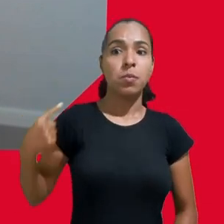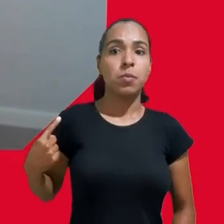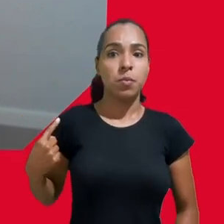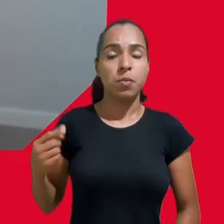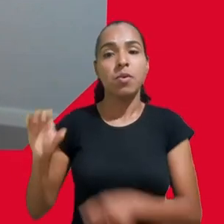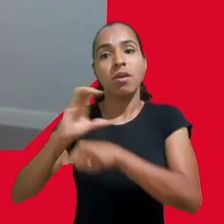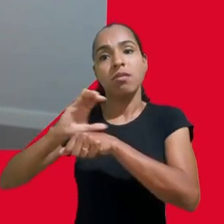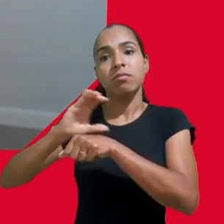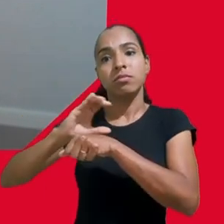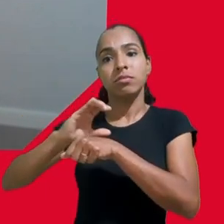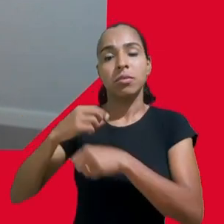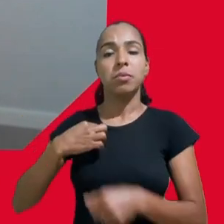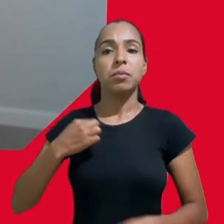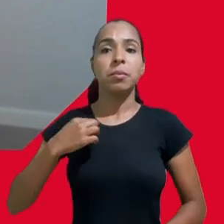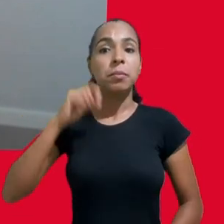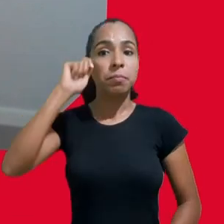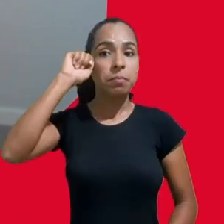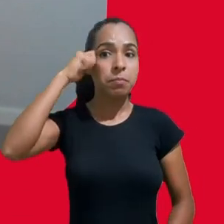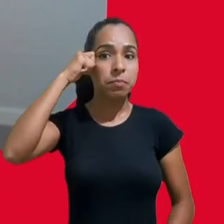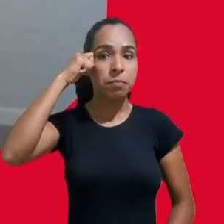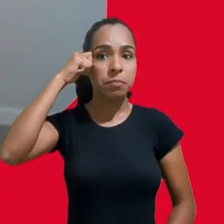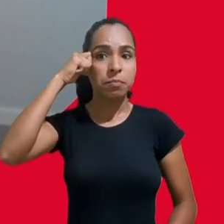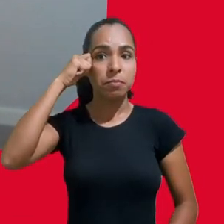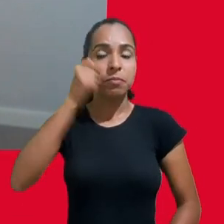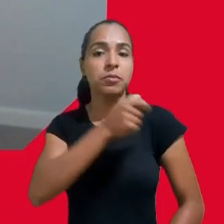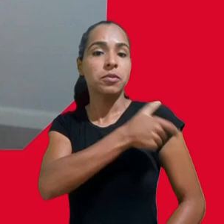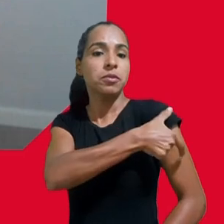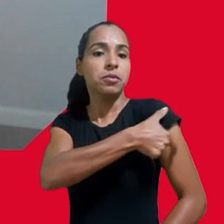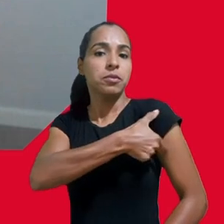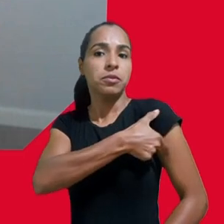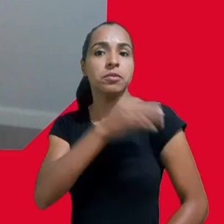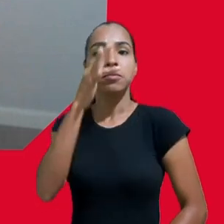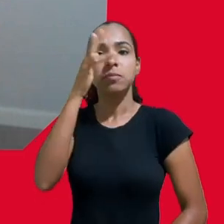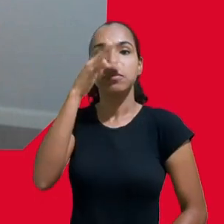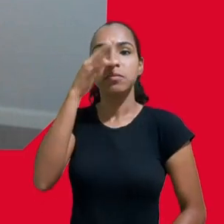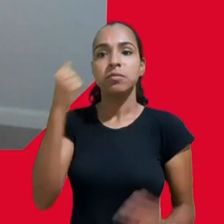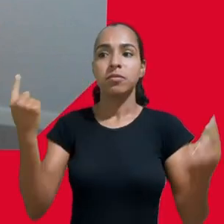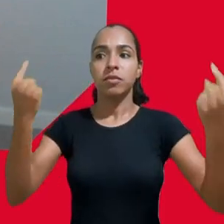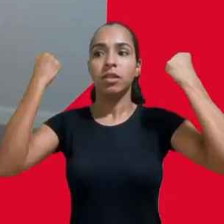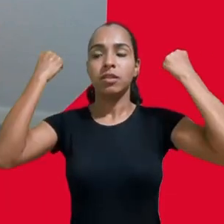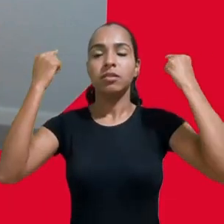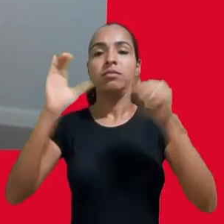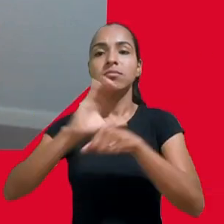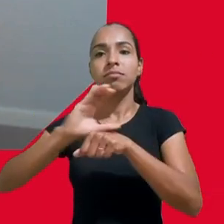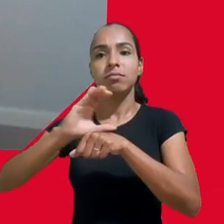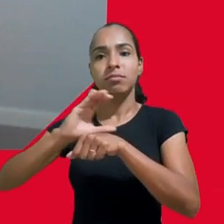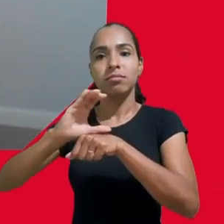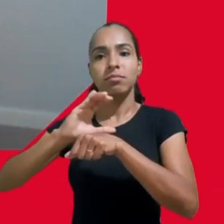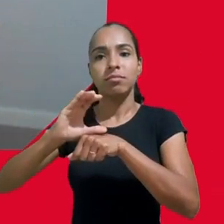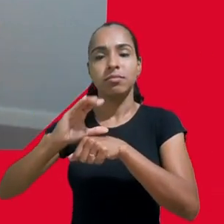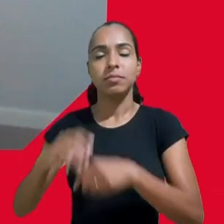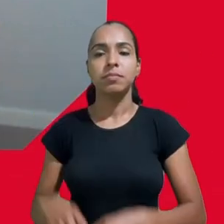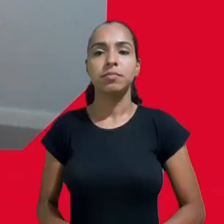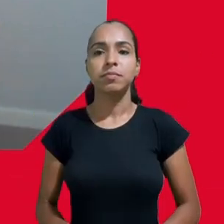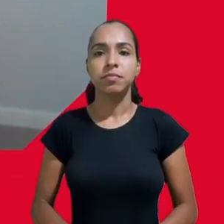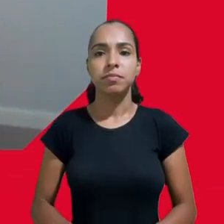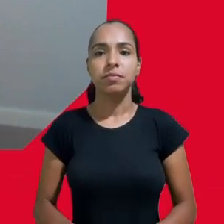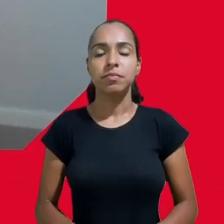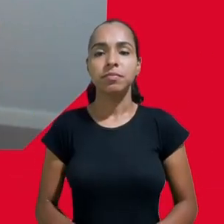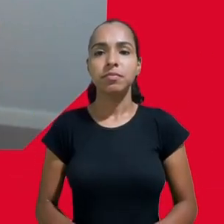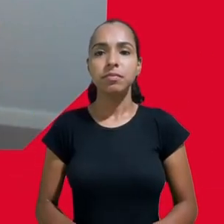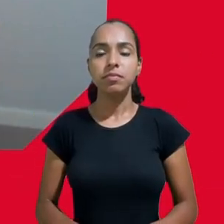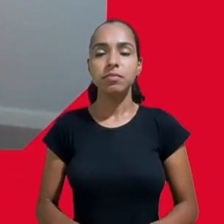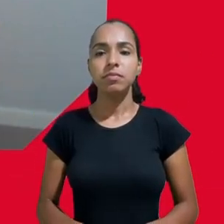com mangas floridas e atrás de mim tem uma parede cinza como a Giovanna acabou de comentar com vocês é importante que as discussões sobre publicidade